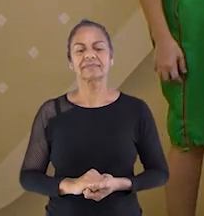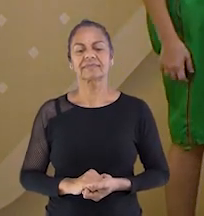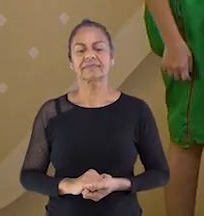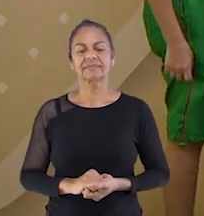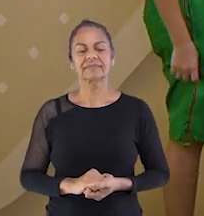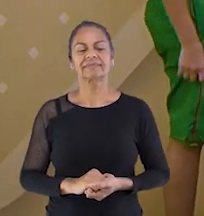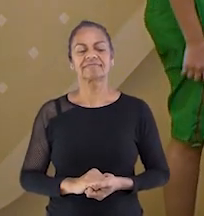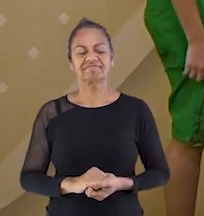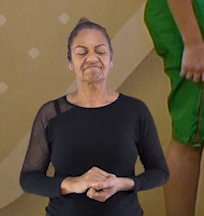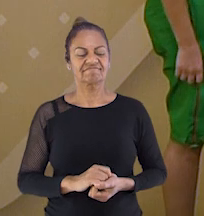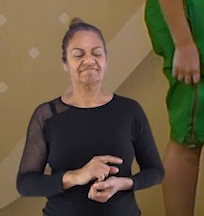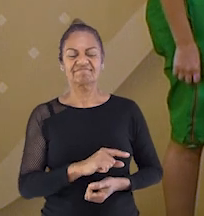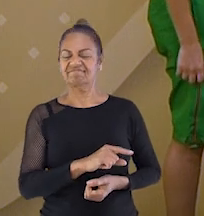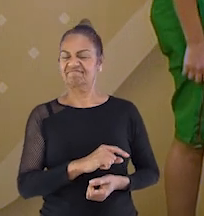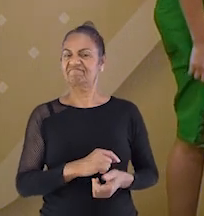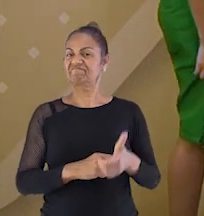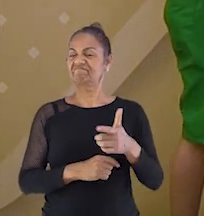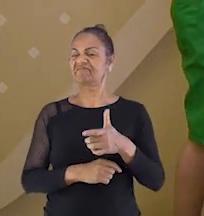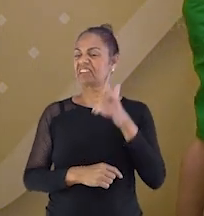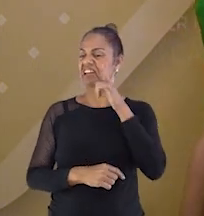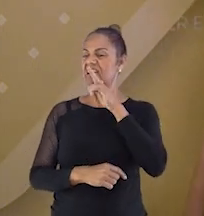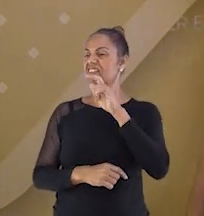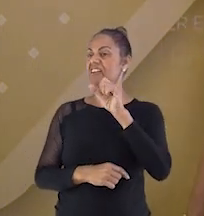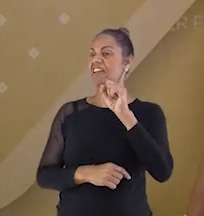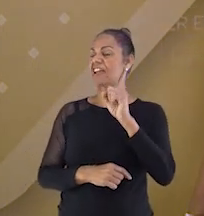Tá querendo ganhar de novo, né, Débora?